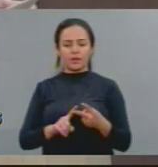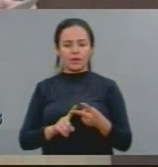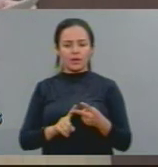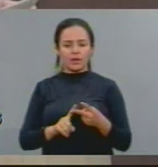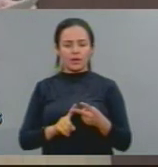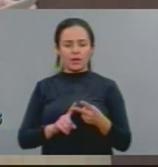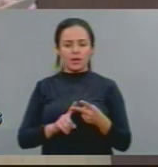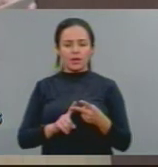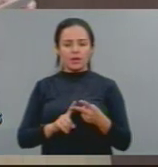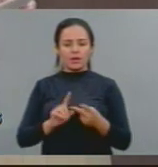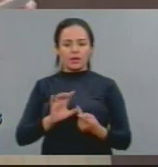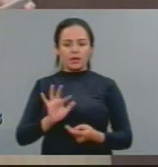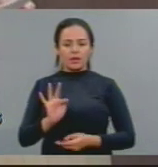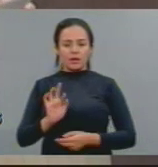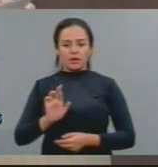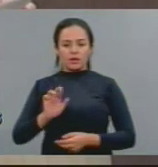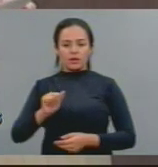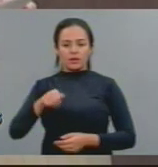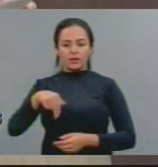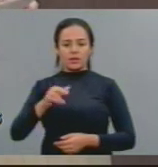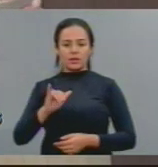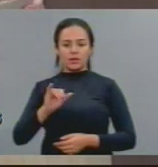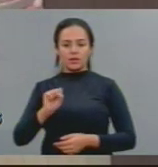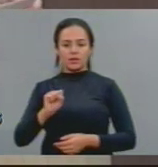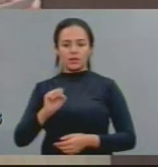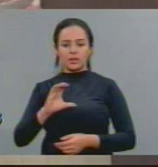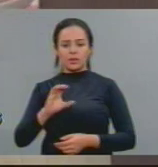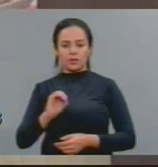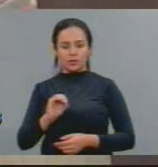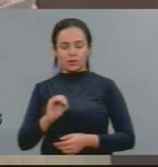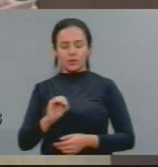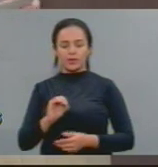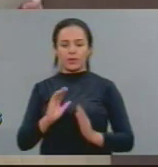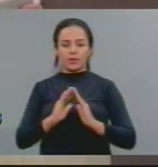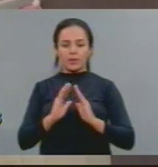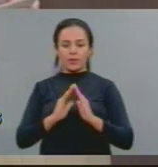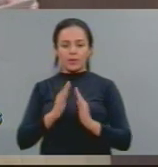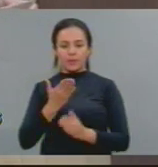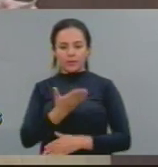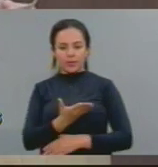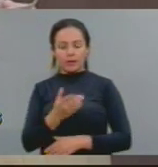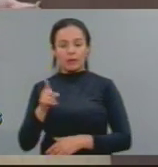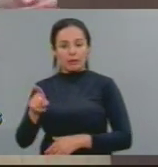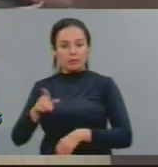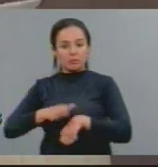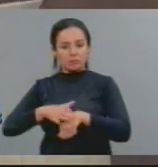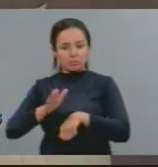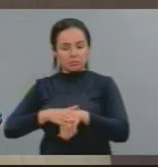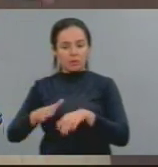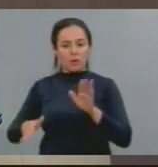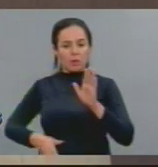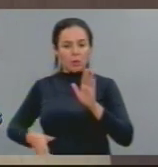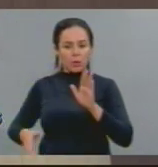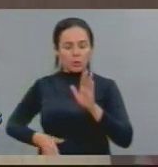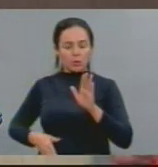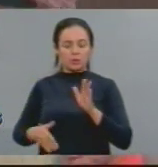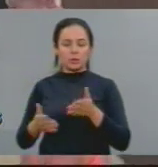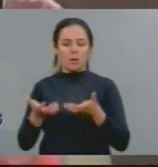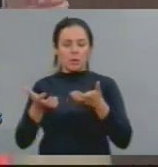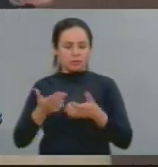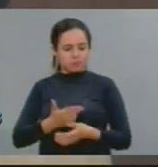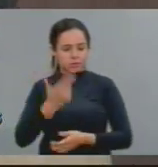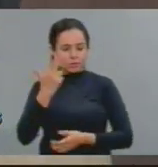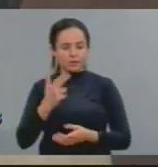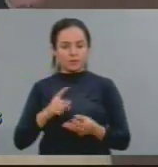Francisco Marcos Lima Barros, morador da comunidade, que teria dado suporte ao assassinato, João Teixeira